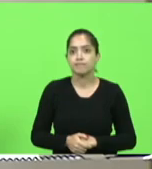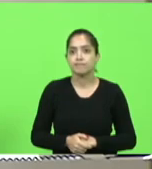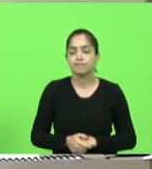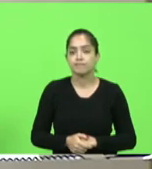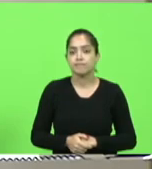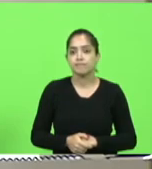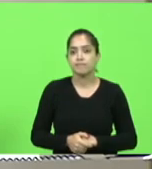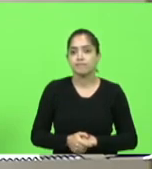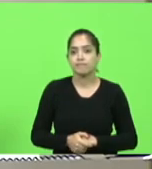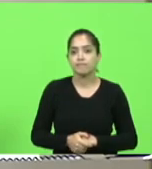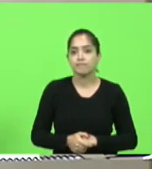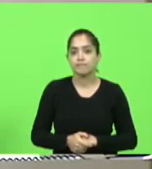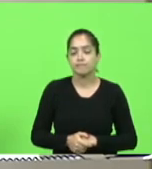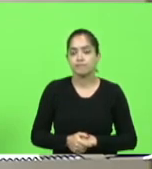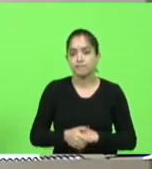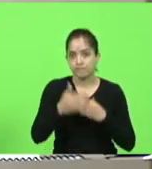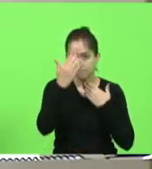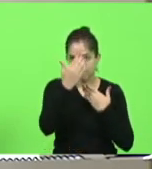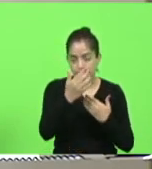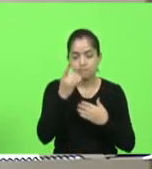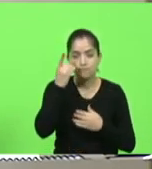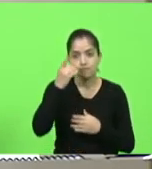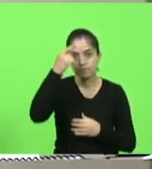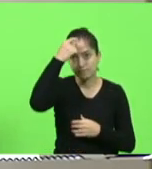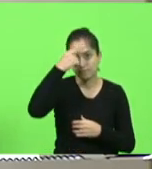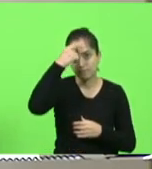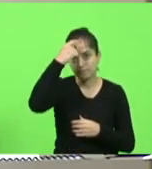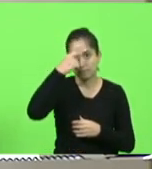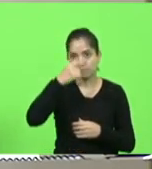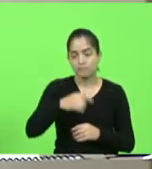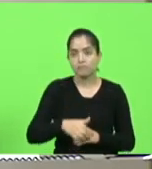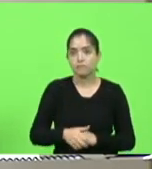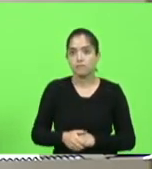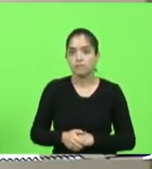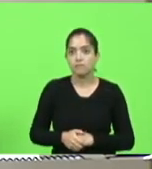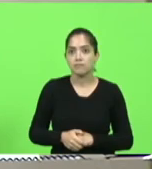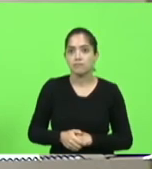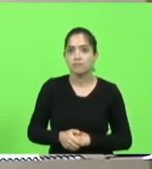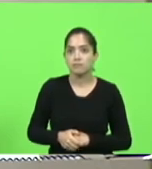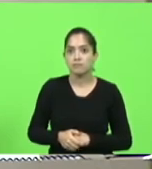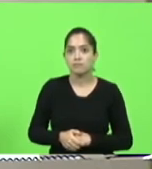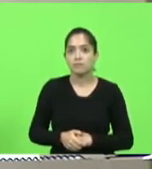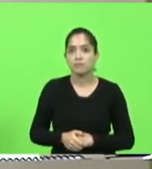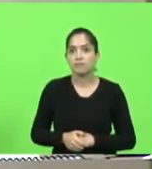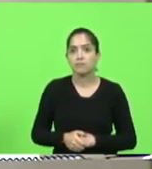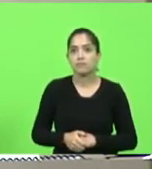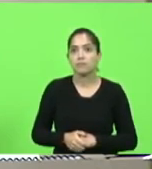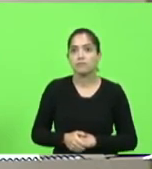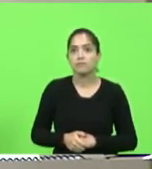Obrigado, deputado Maurício. Só para descontrair, e cadê Lázaro?